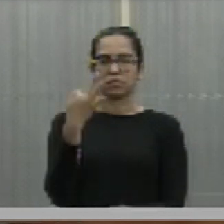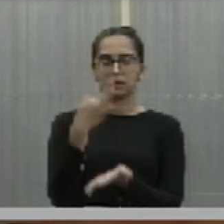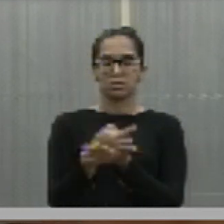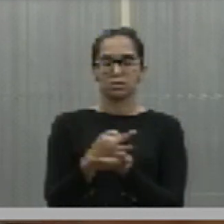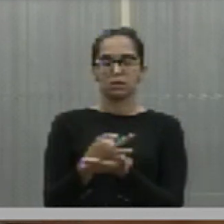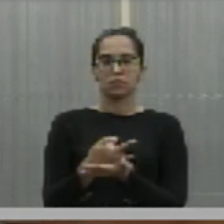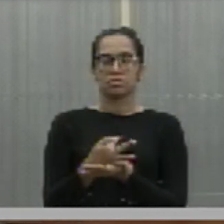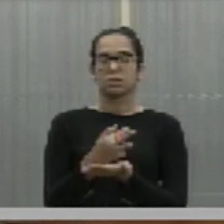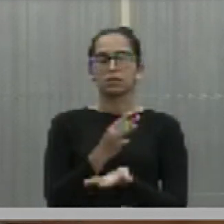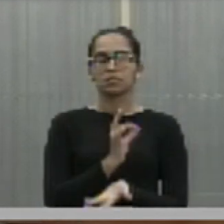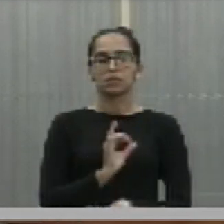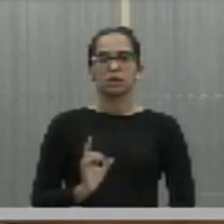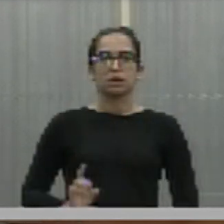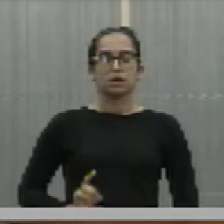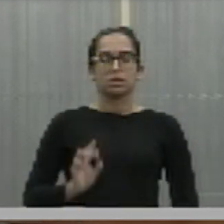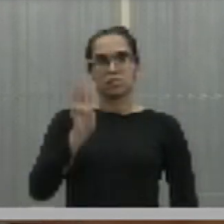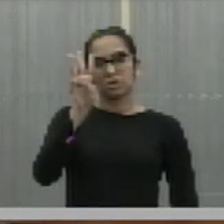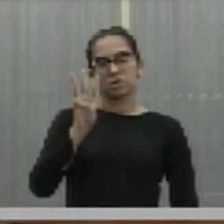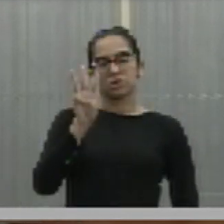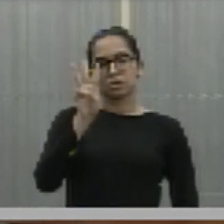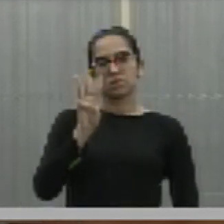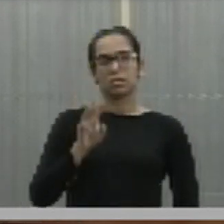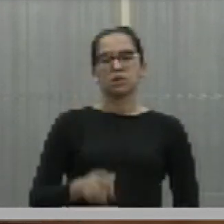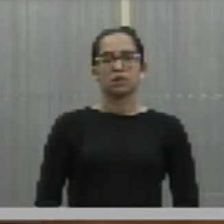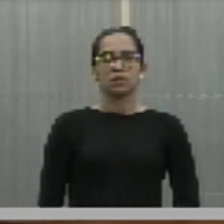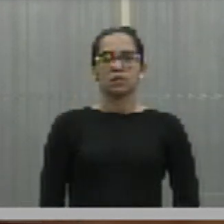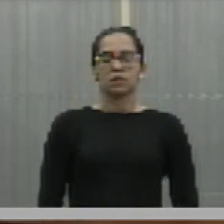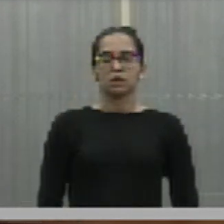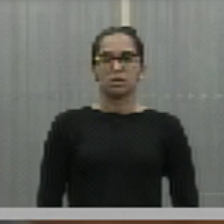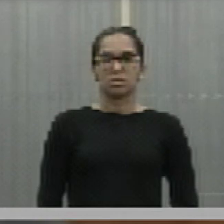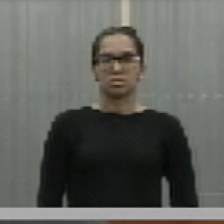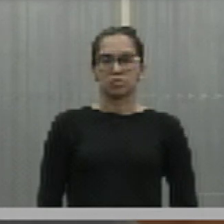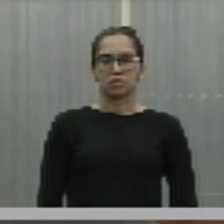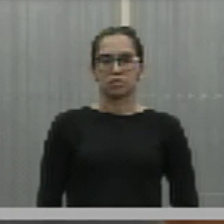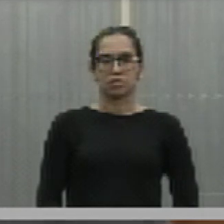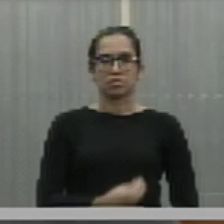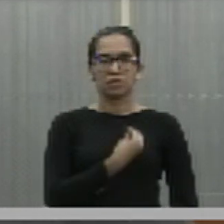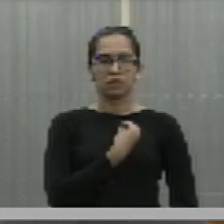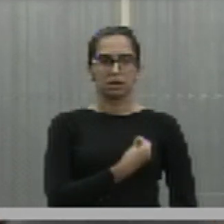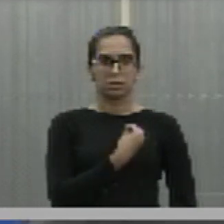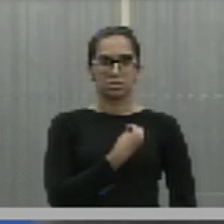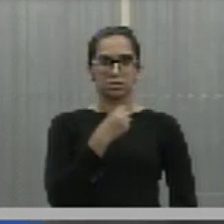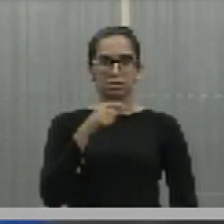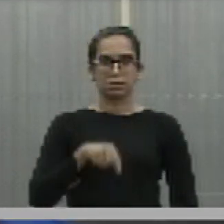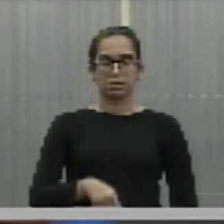Deputado Varton Lacerda. Ausente.